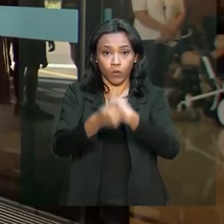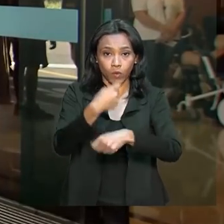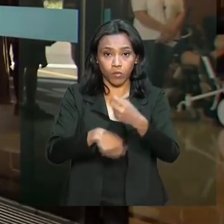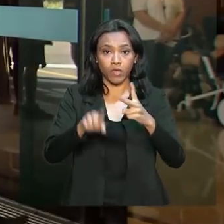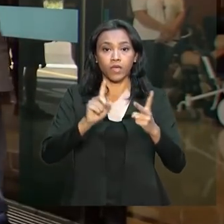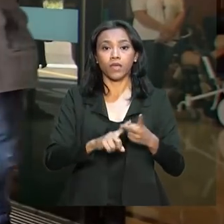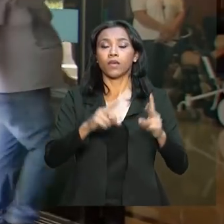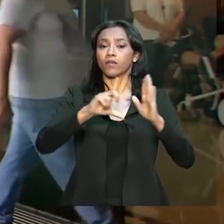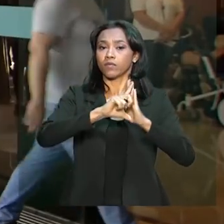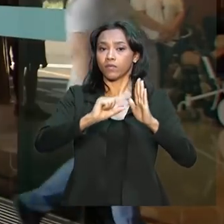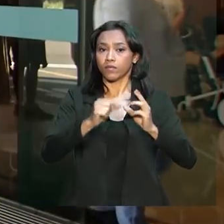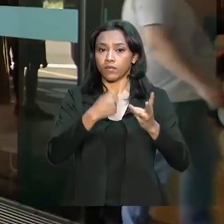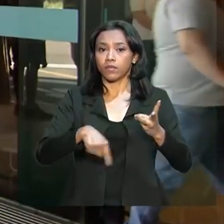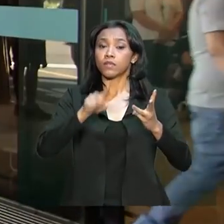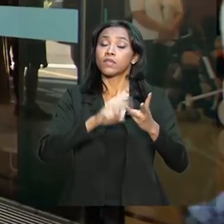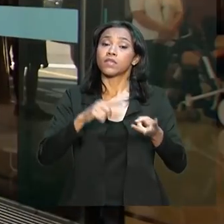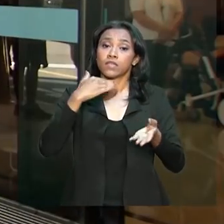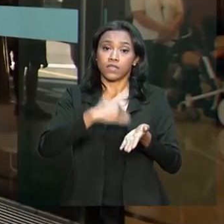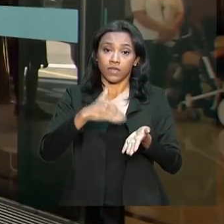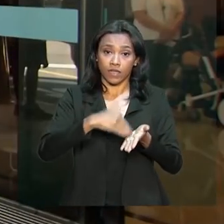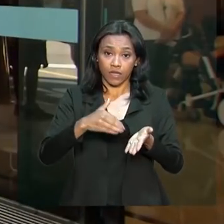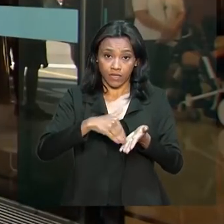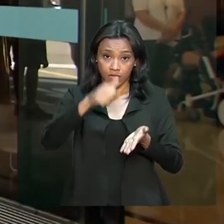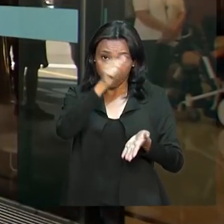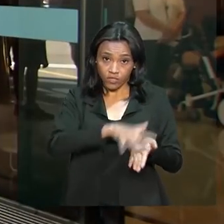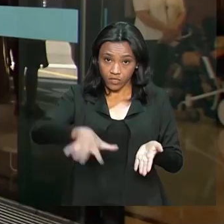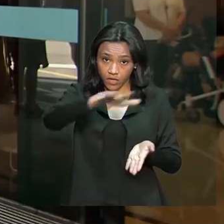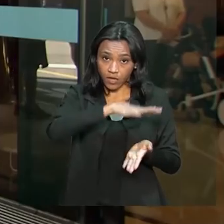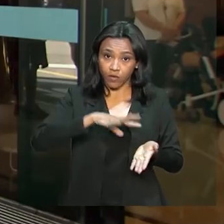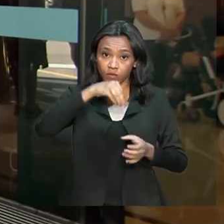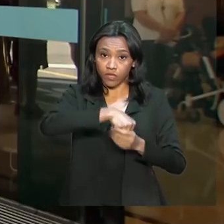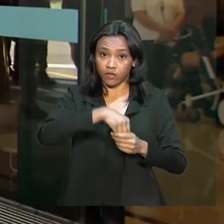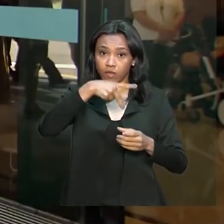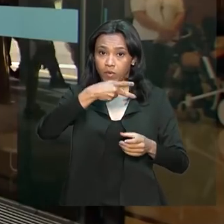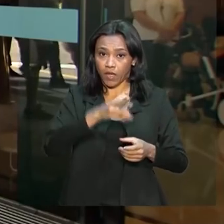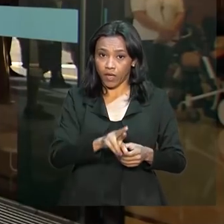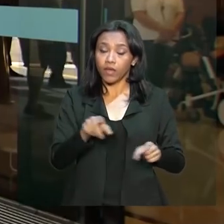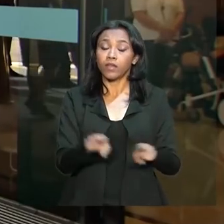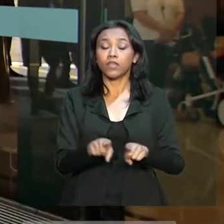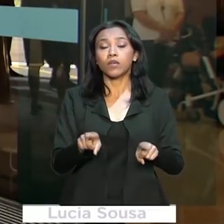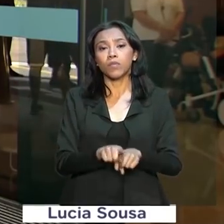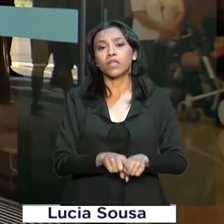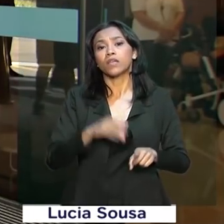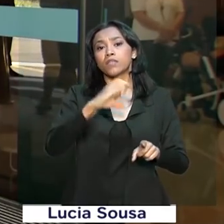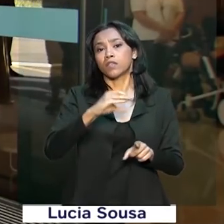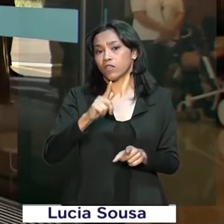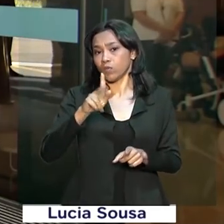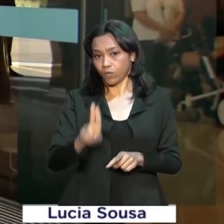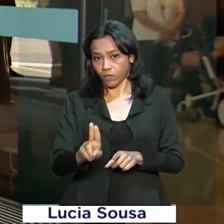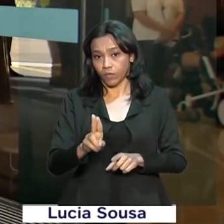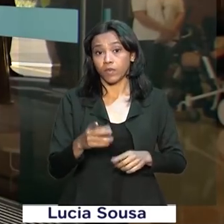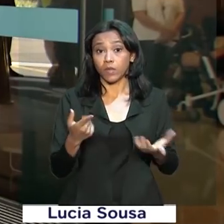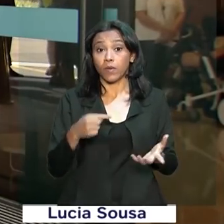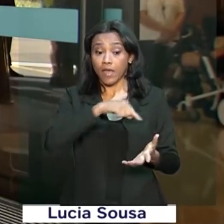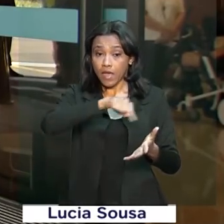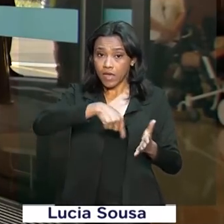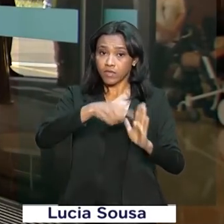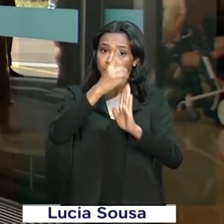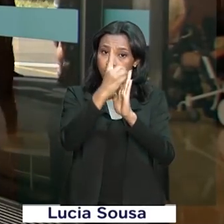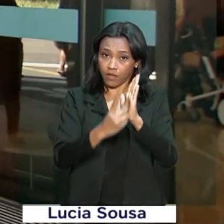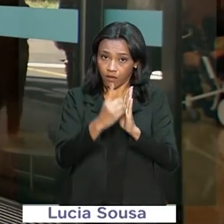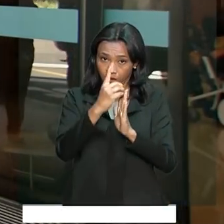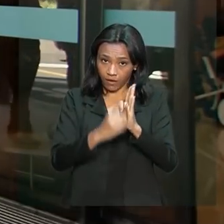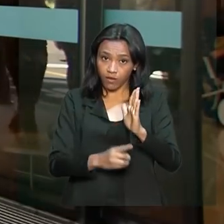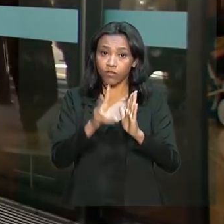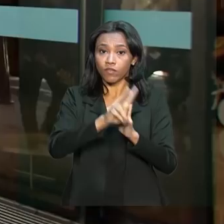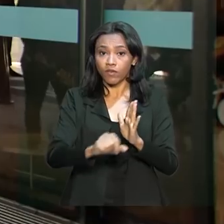Civil, Secretaria-Geral da Presidência e também da Controladoria-Geral da União. Esses decretos que serão